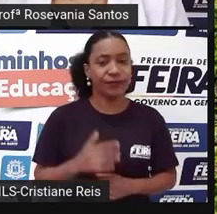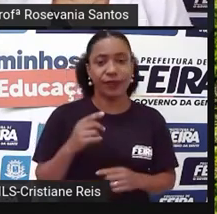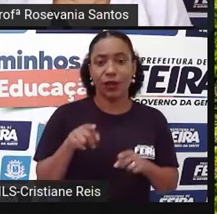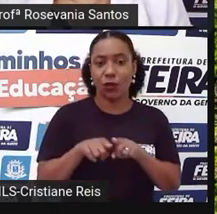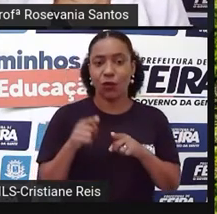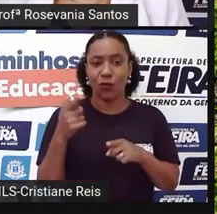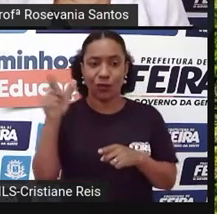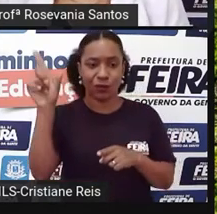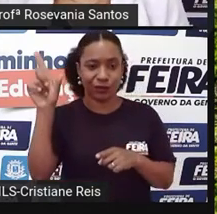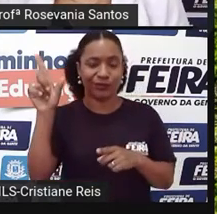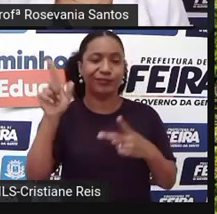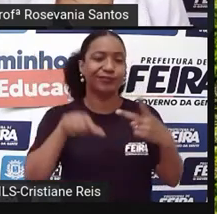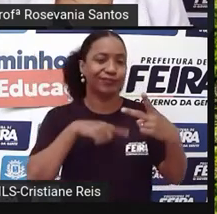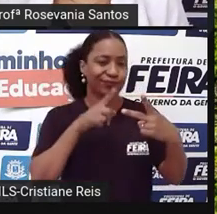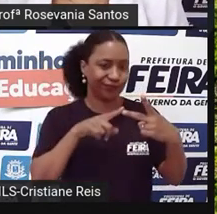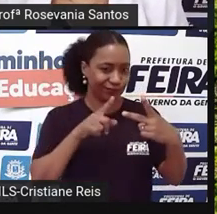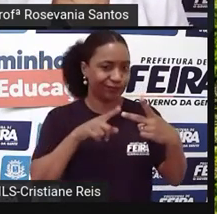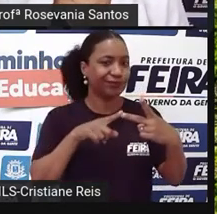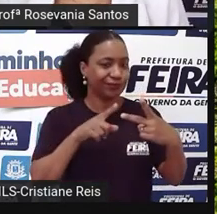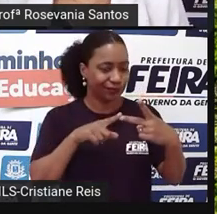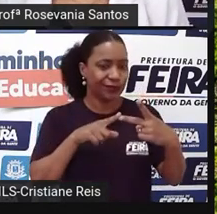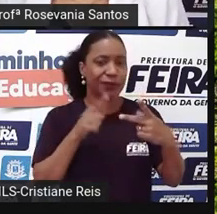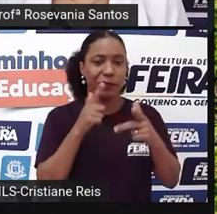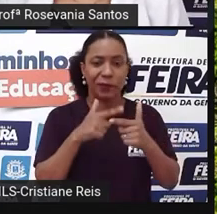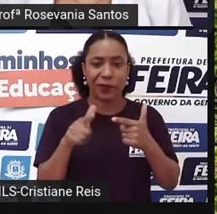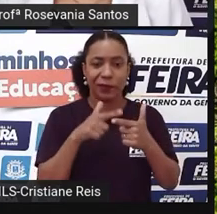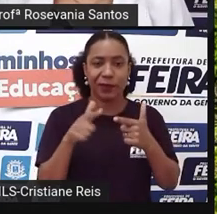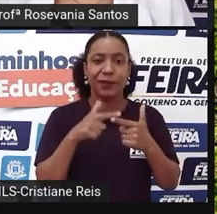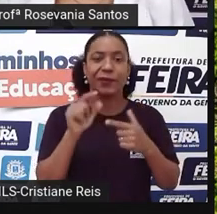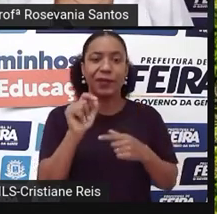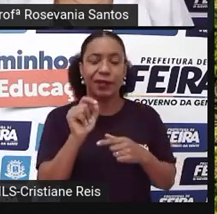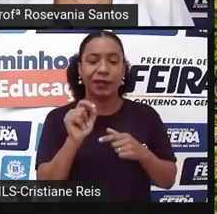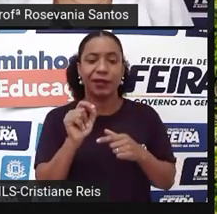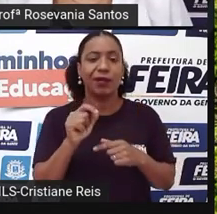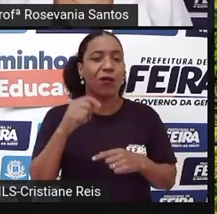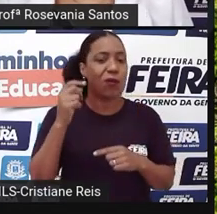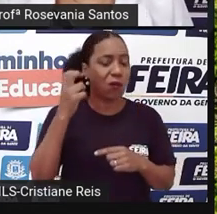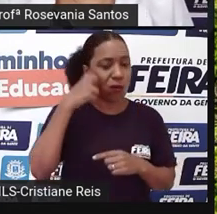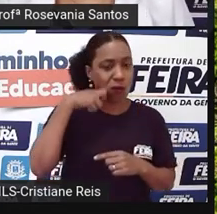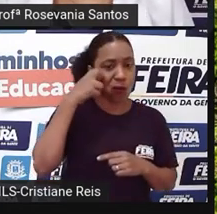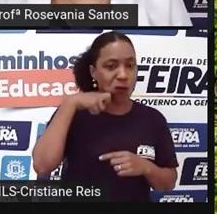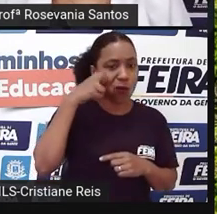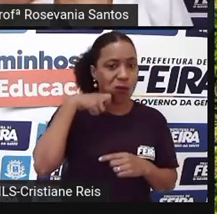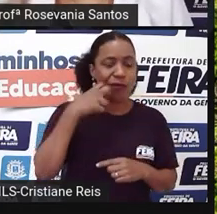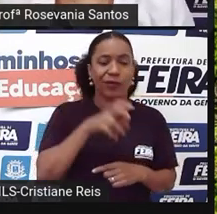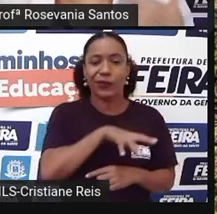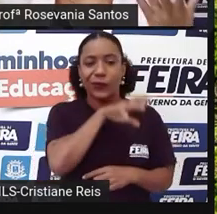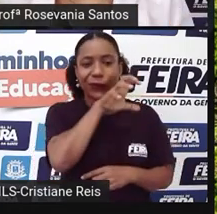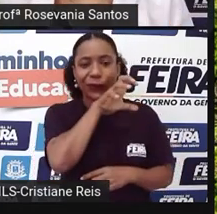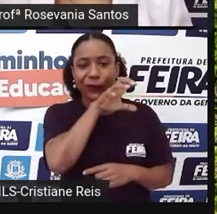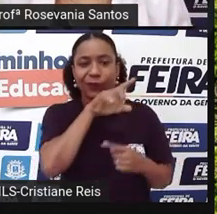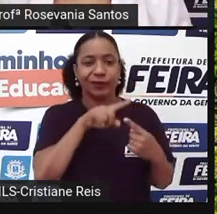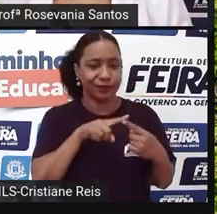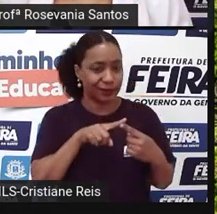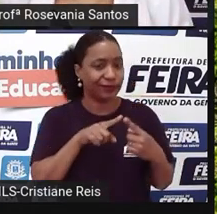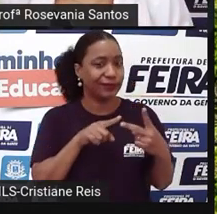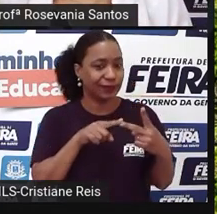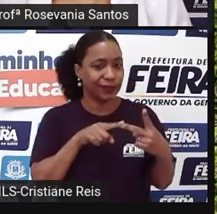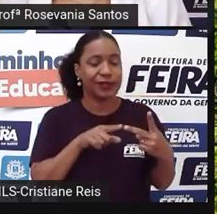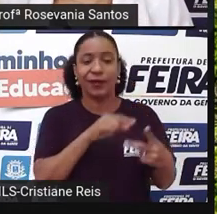a questão da biopirataria, que é o tráfico de animais e o roubo, né, de plantas. Algumas delas ainda nem foram, né,